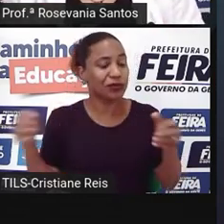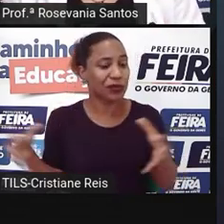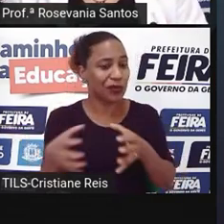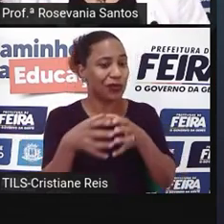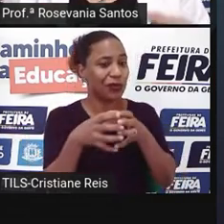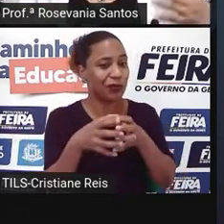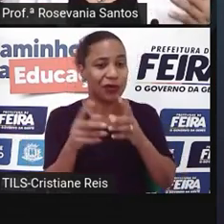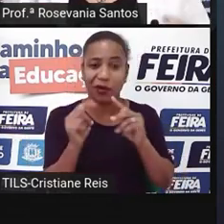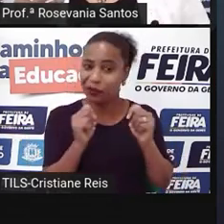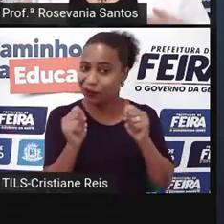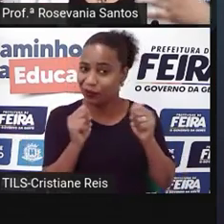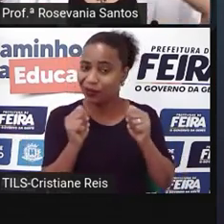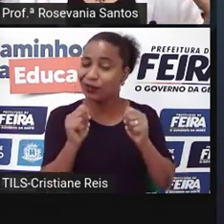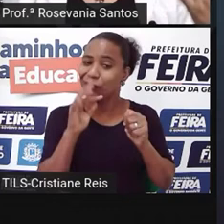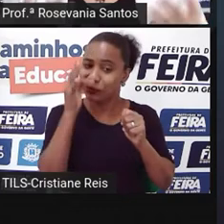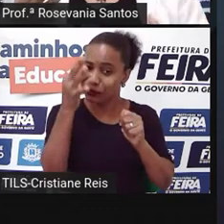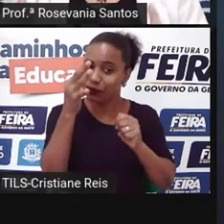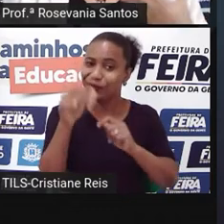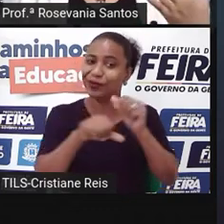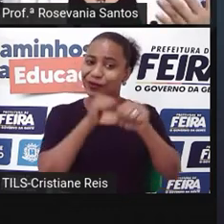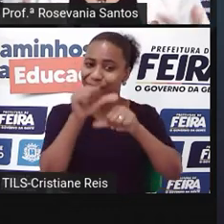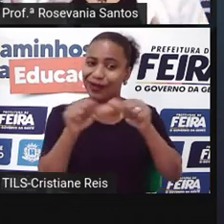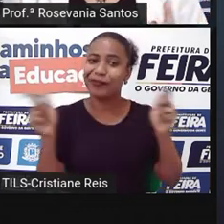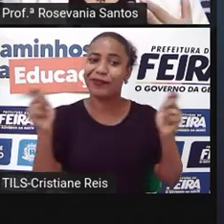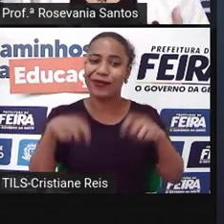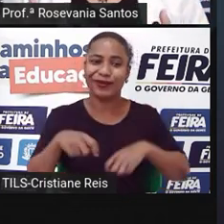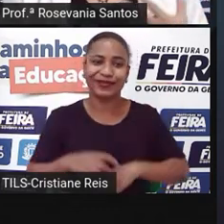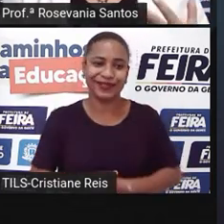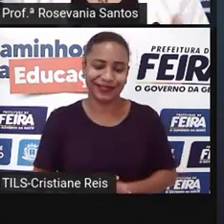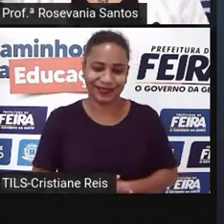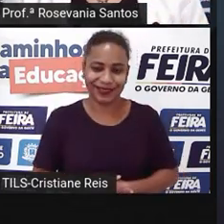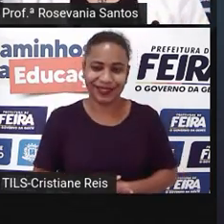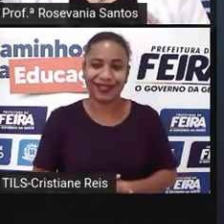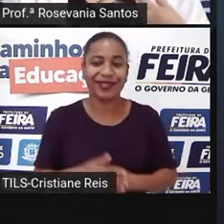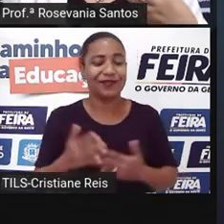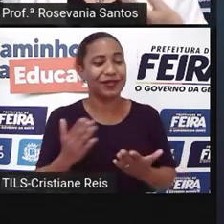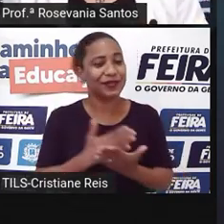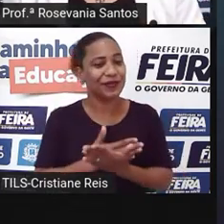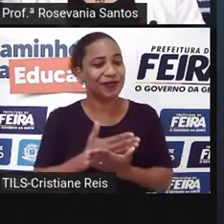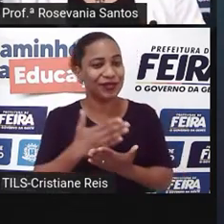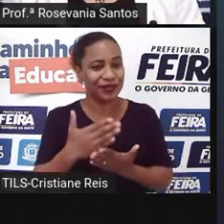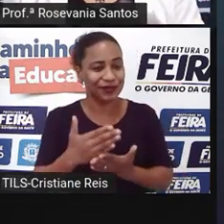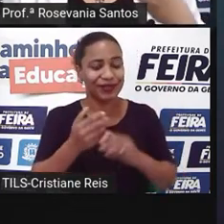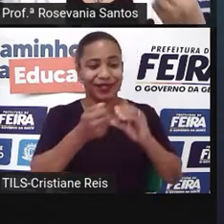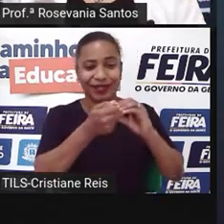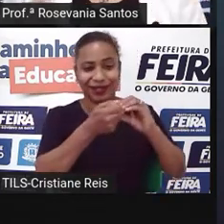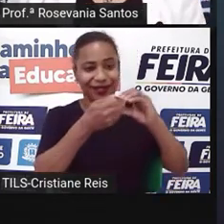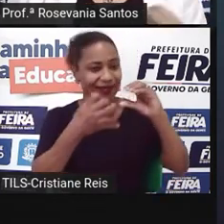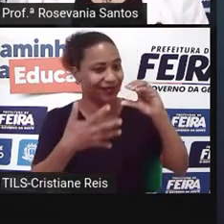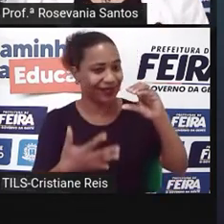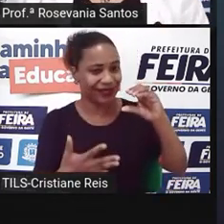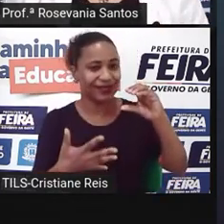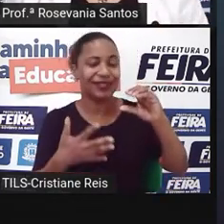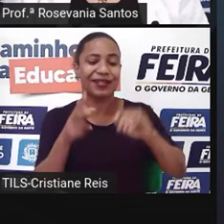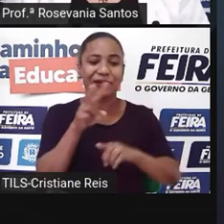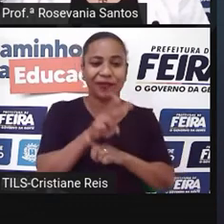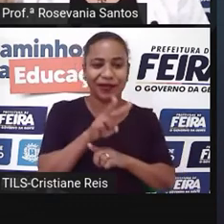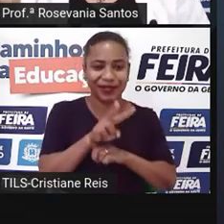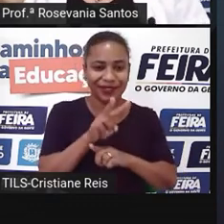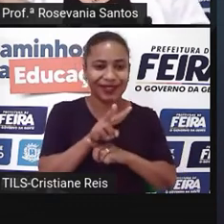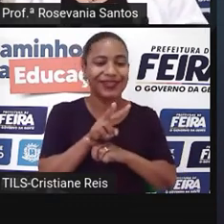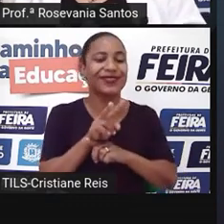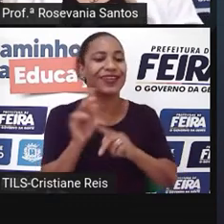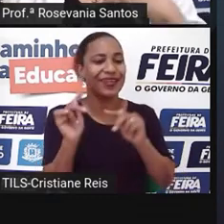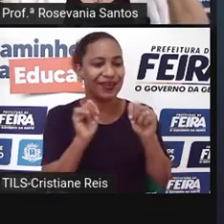momento não é. Mas eles, entre si, começaram a ter características de proteções econômicas.